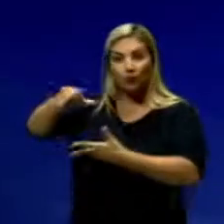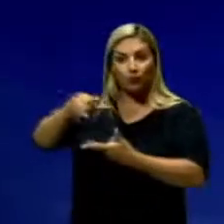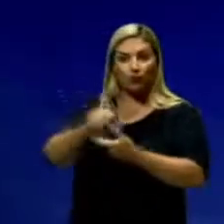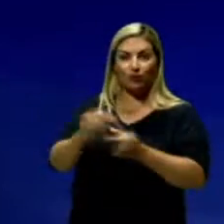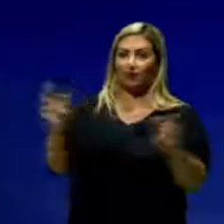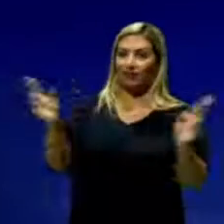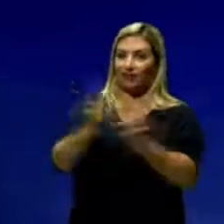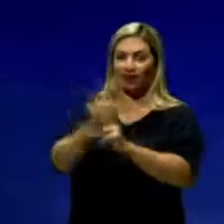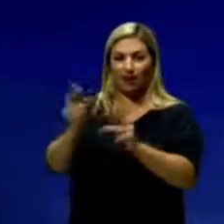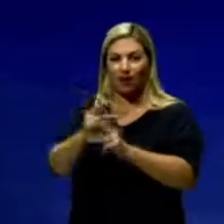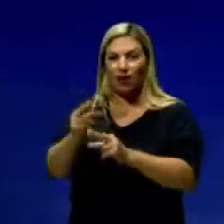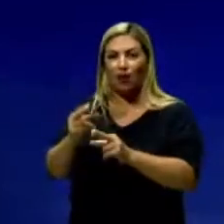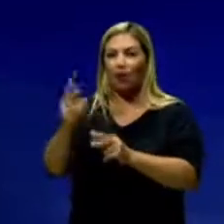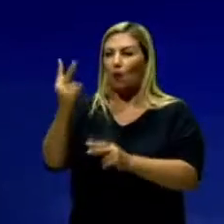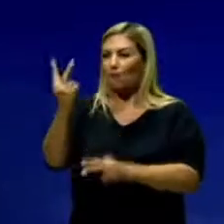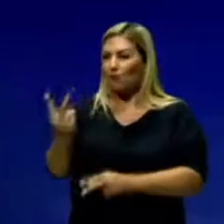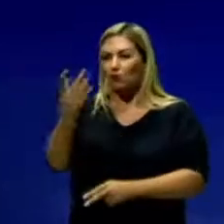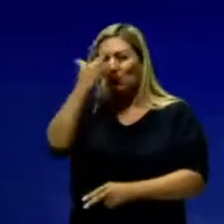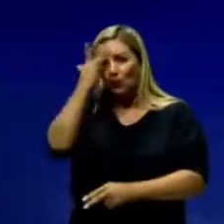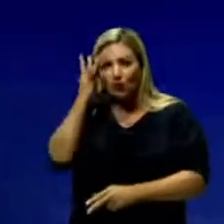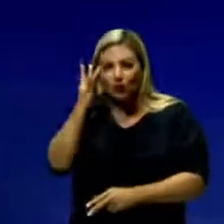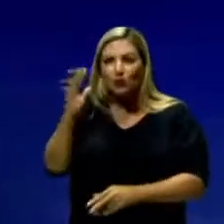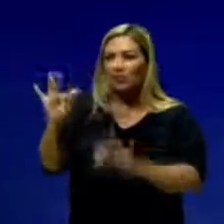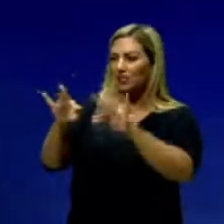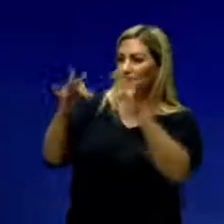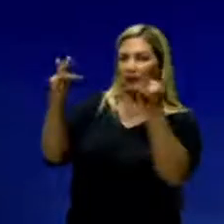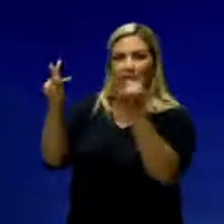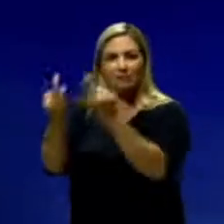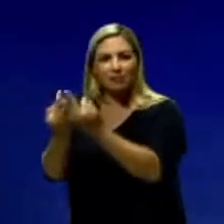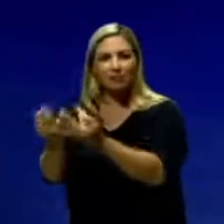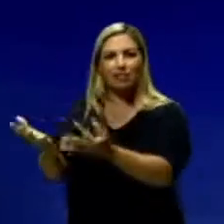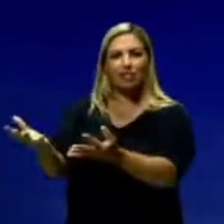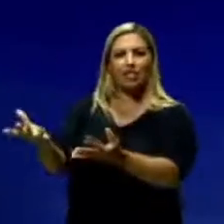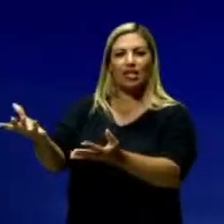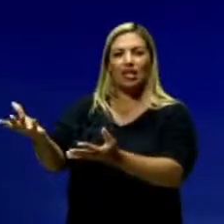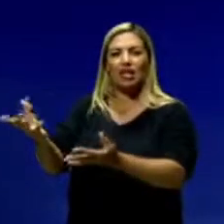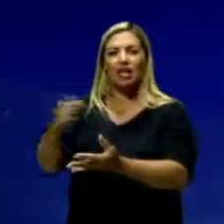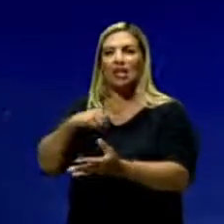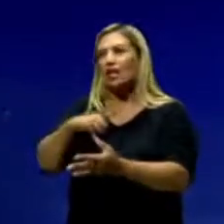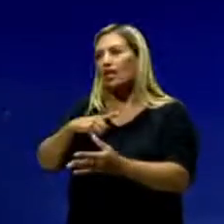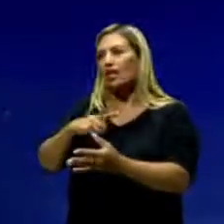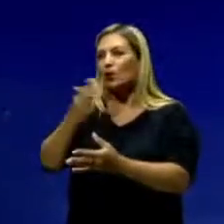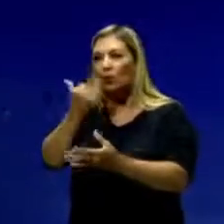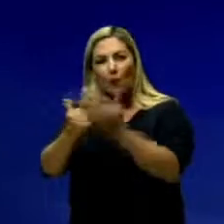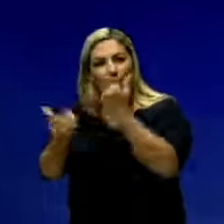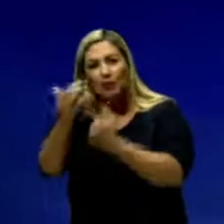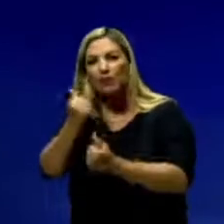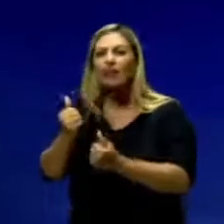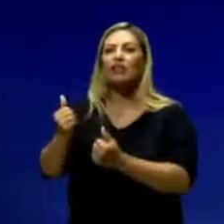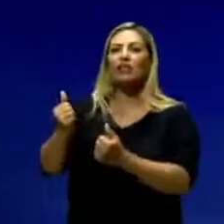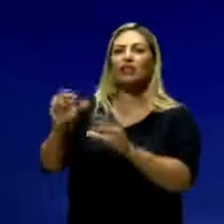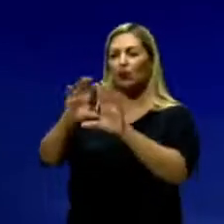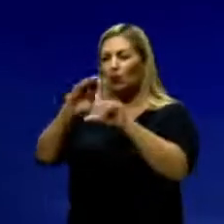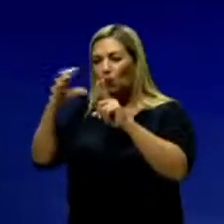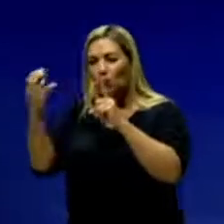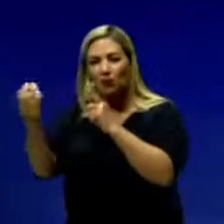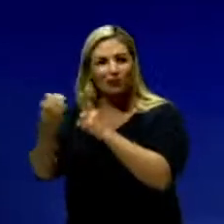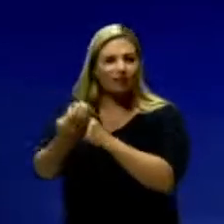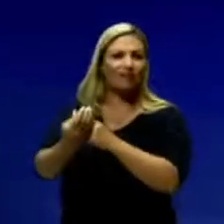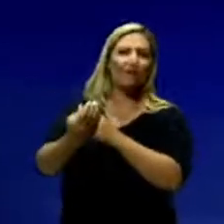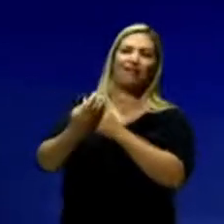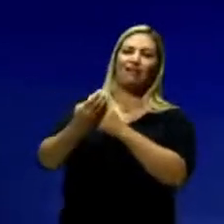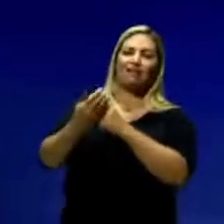relação do par, da família, da relação com a colheita, da relação com a comunidade.